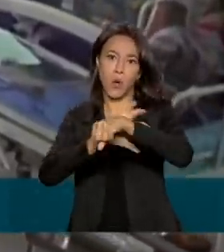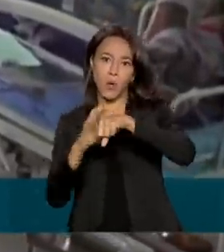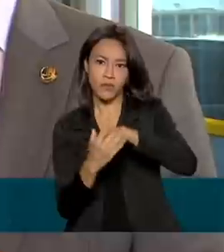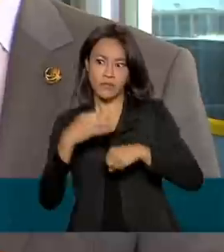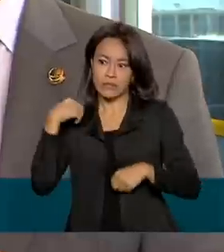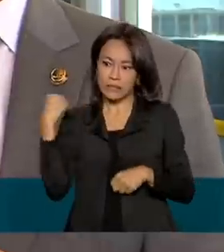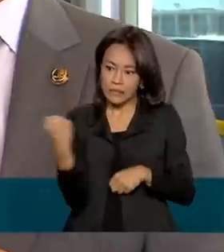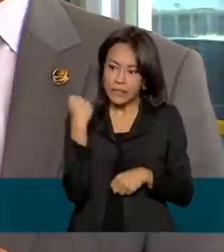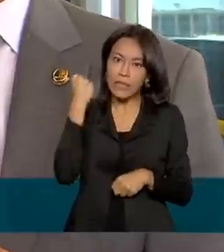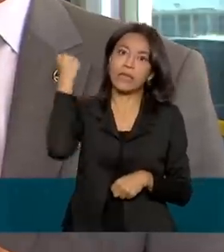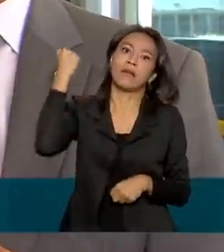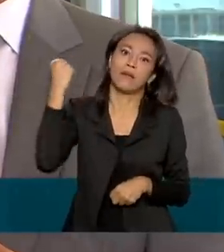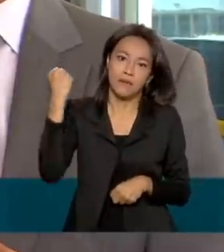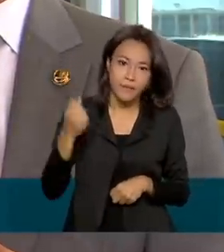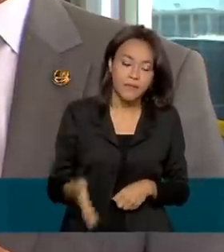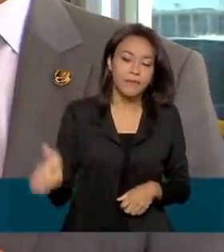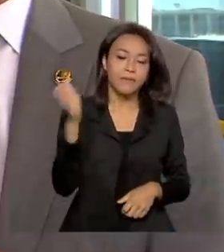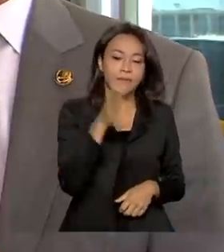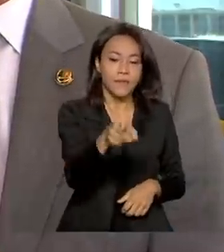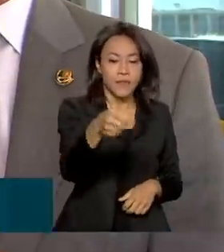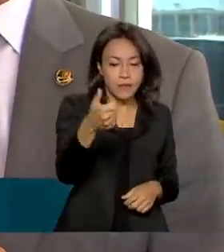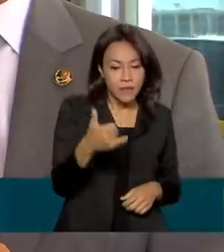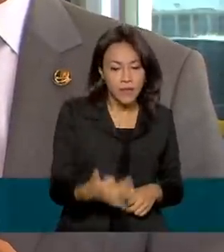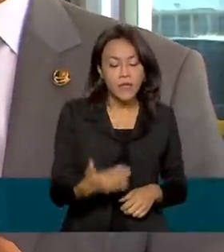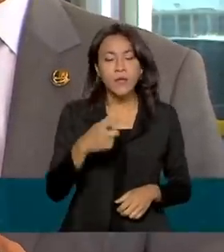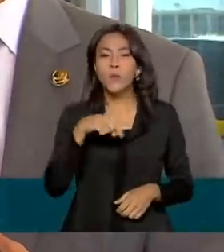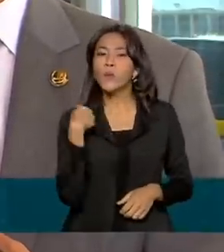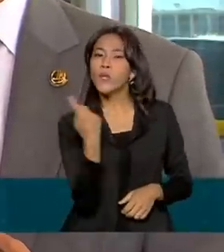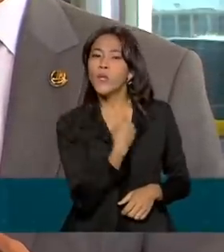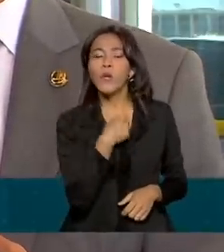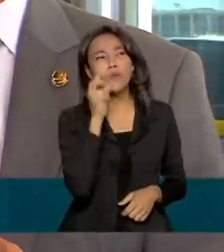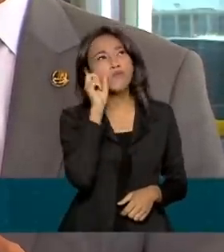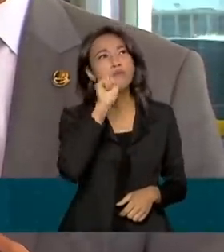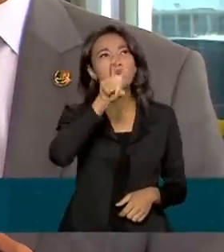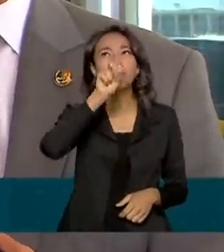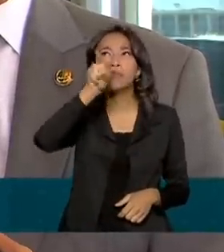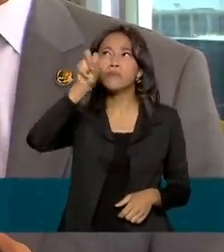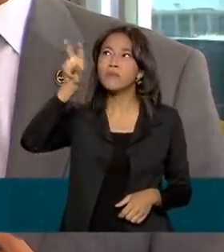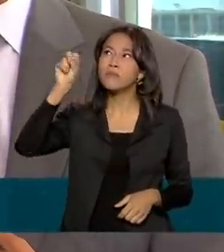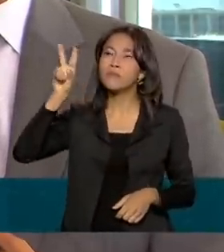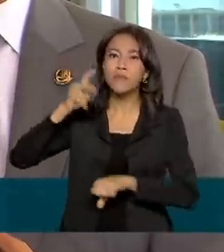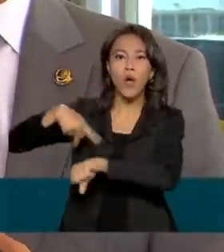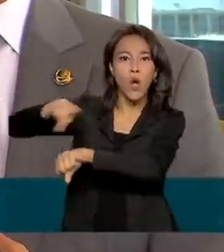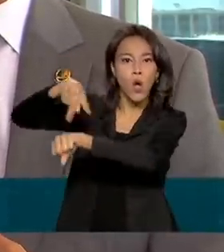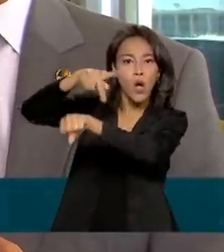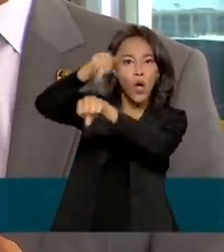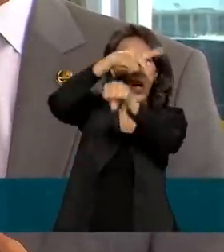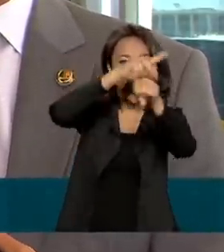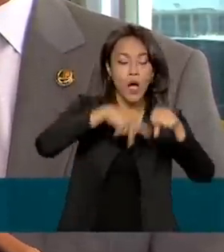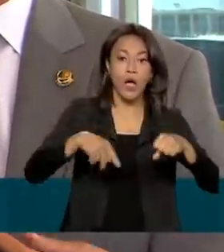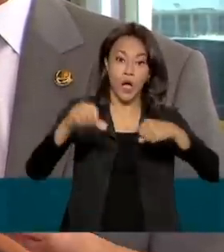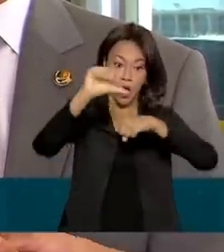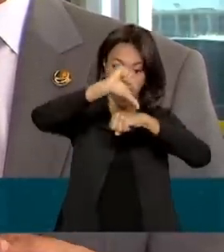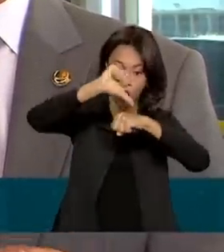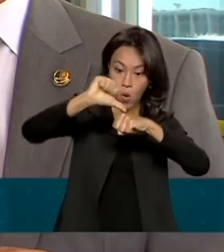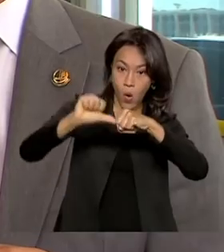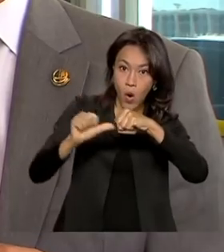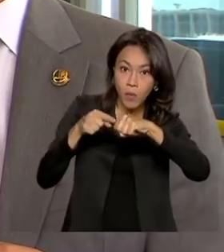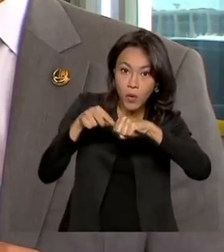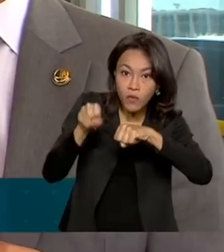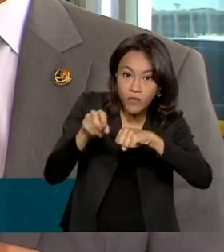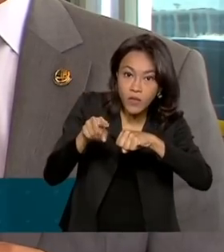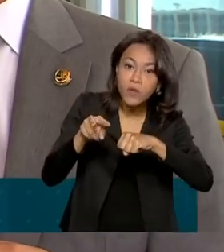doença. O que nós observamos em relação aos outros países é que o pico da onda Ômicron acontece em cerca de